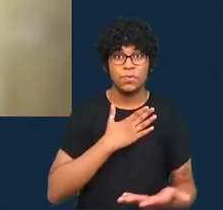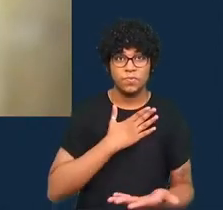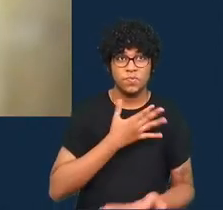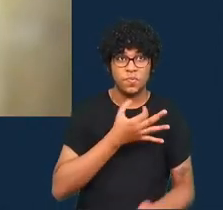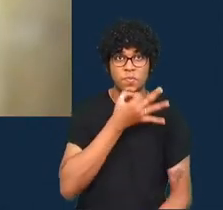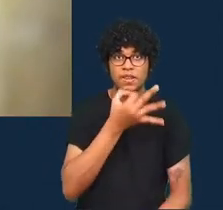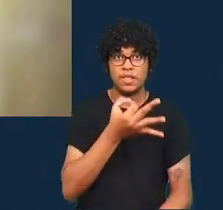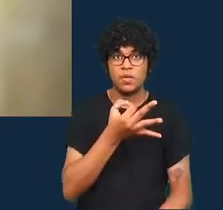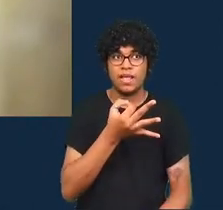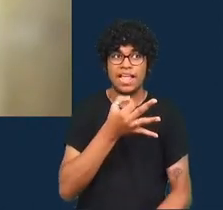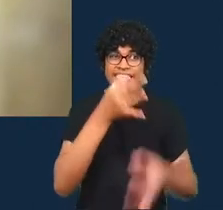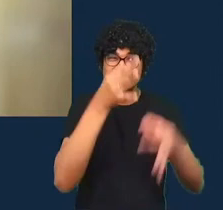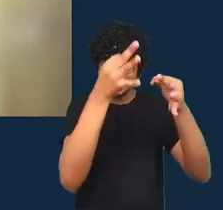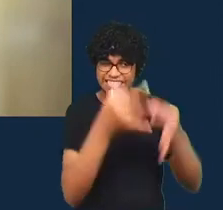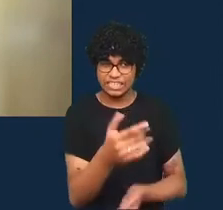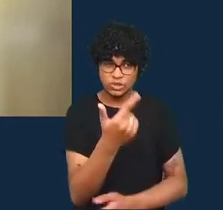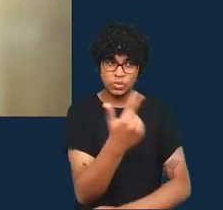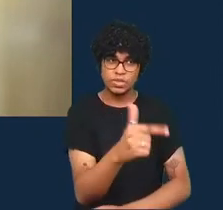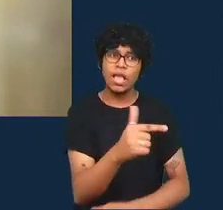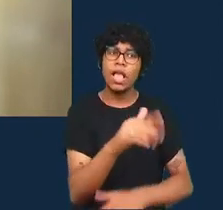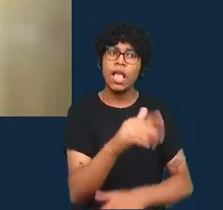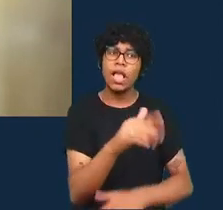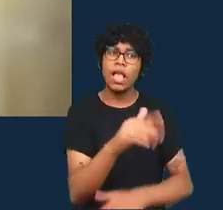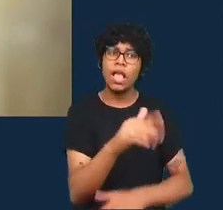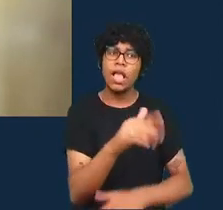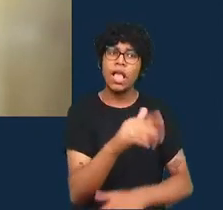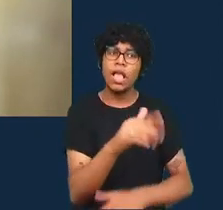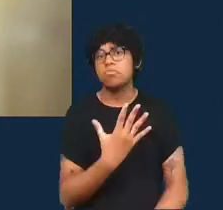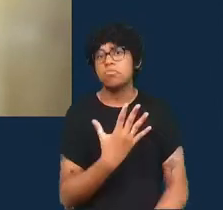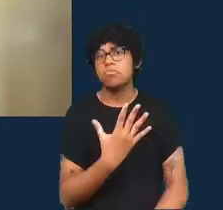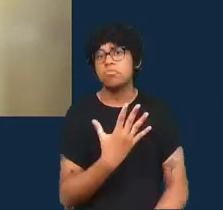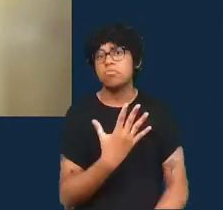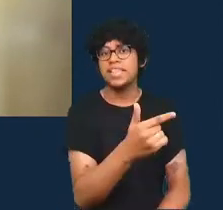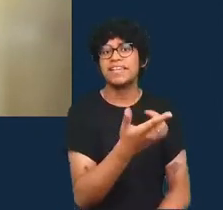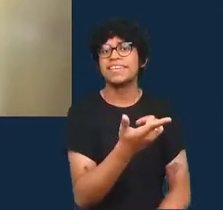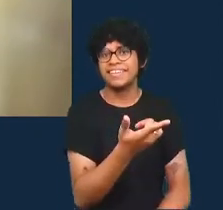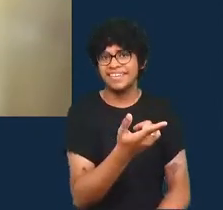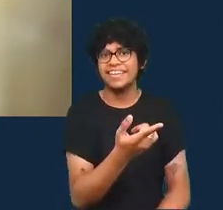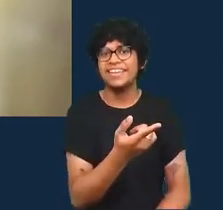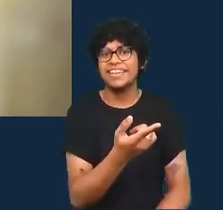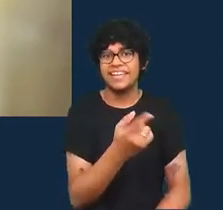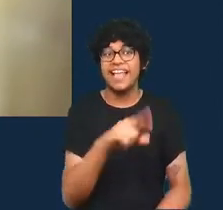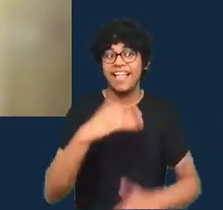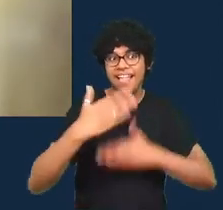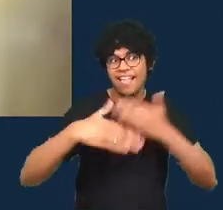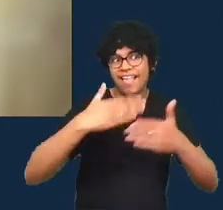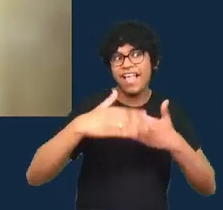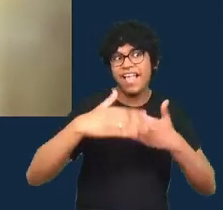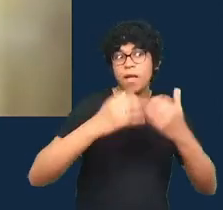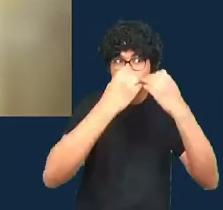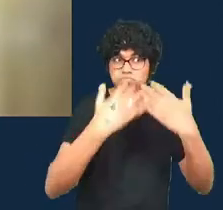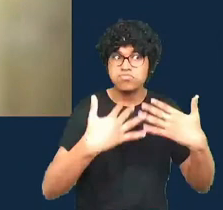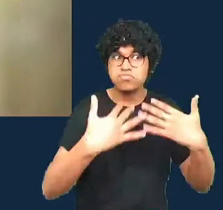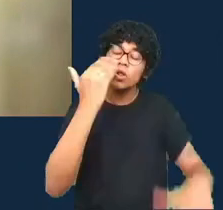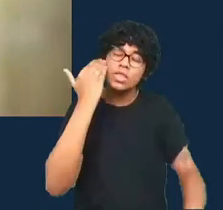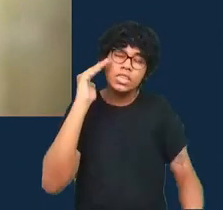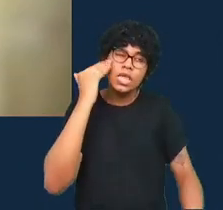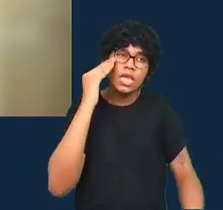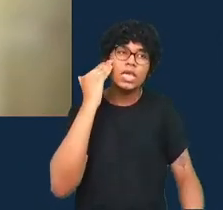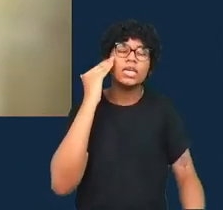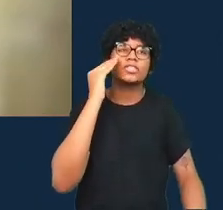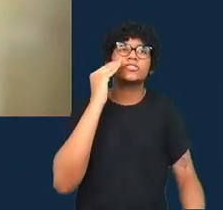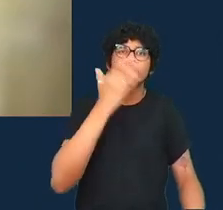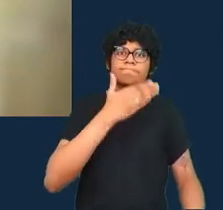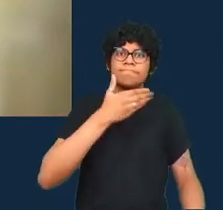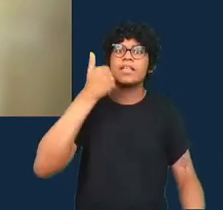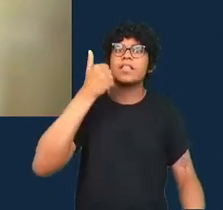benéfica para avançar para o entendimento do público geral sobre a ciência também abre espaço